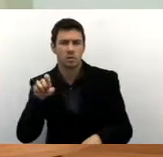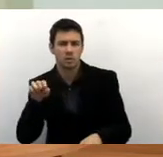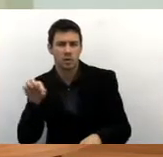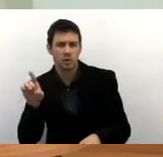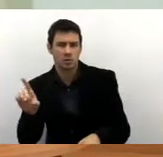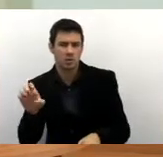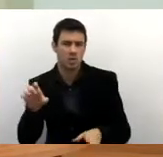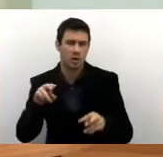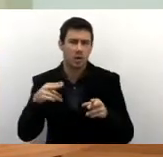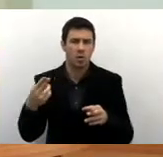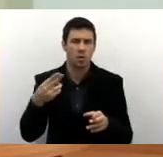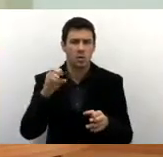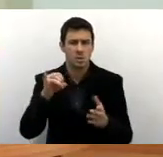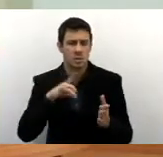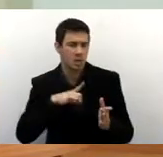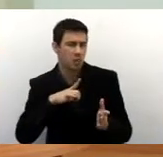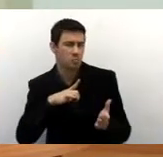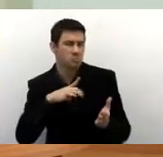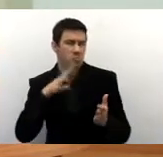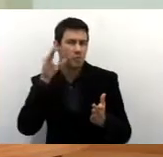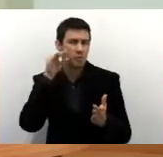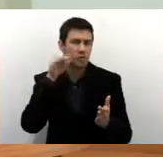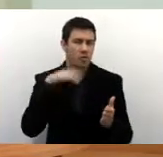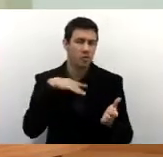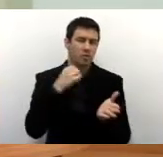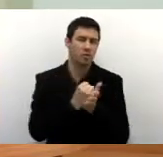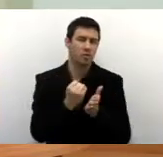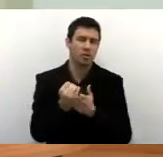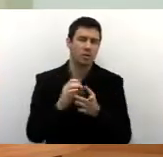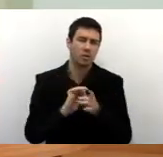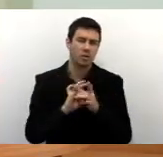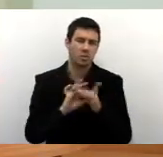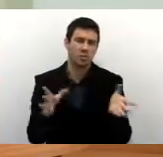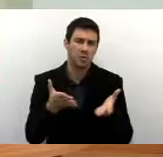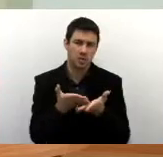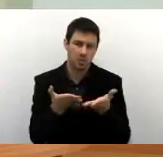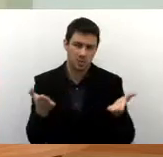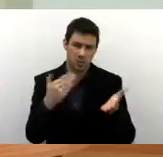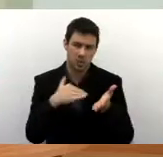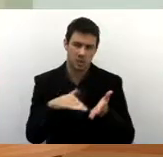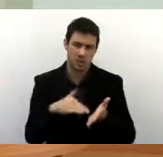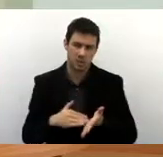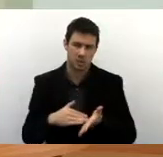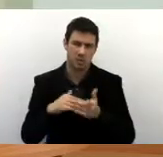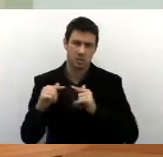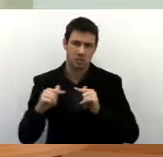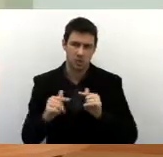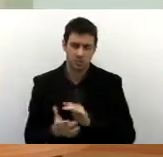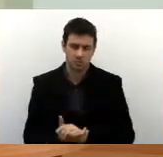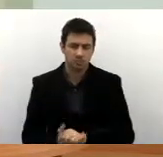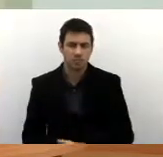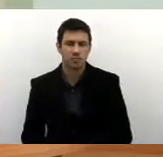funcionários que são contratados pela Agende, que estão à disposição da Secretaria do Trabalho.